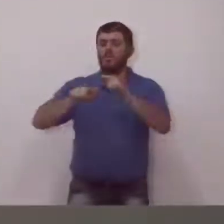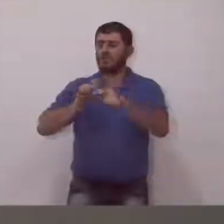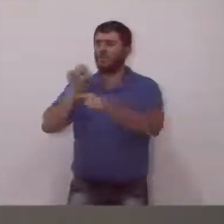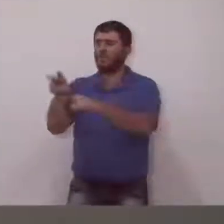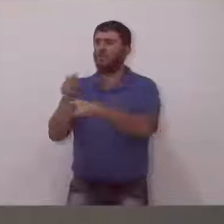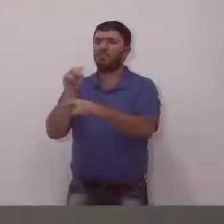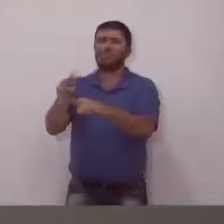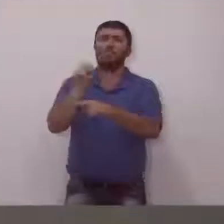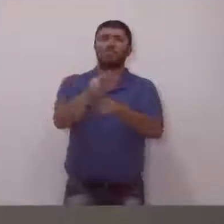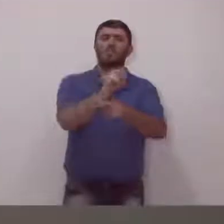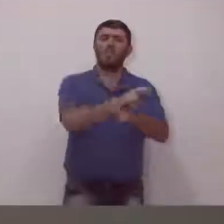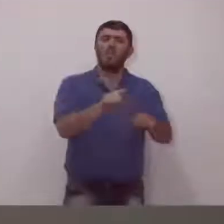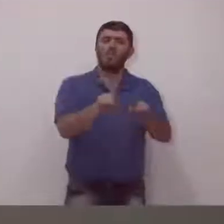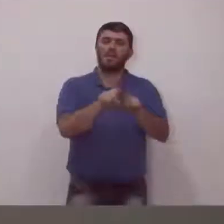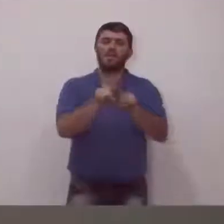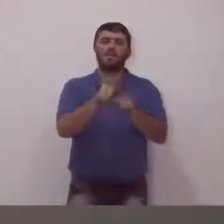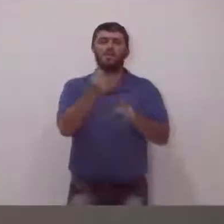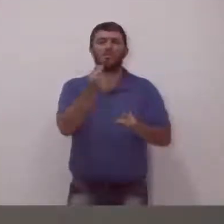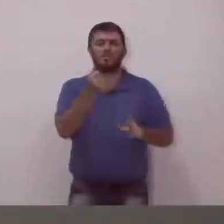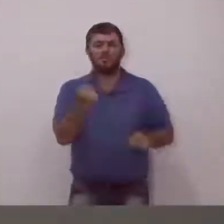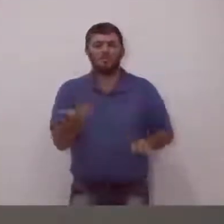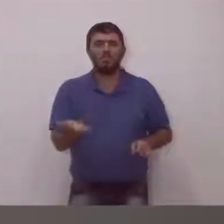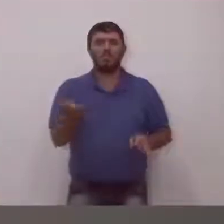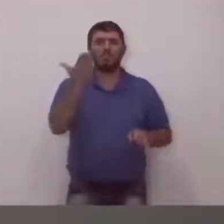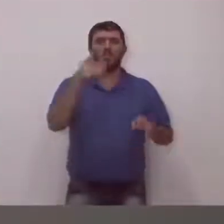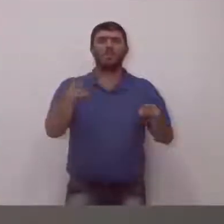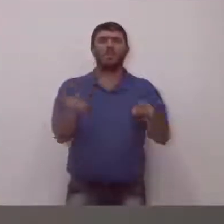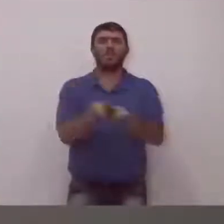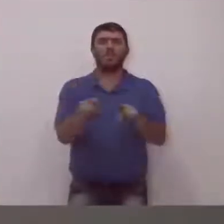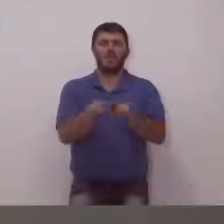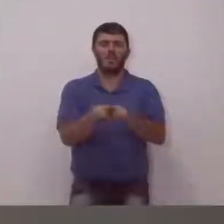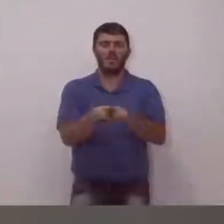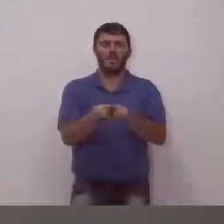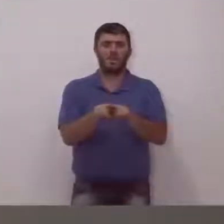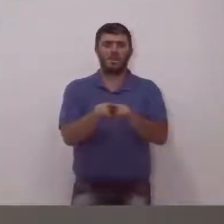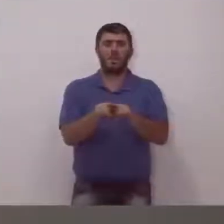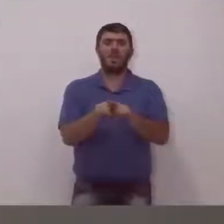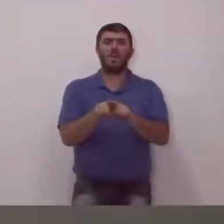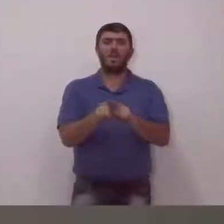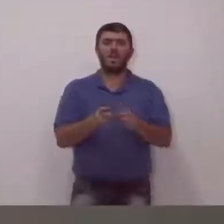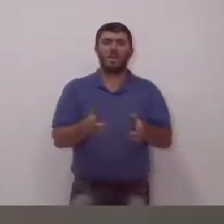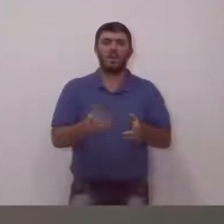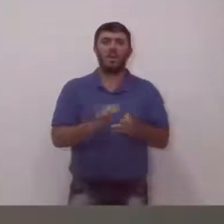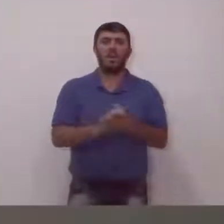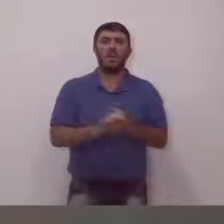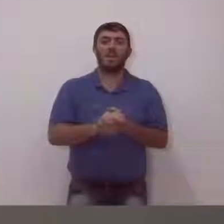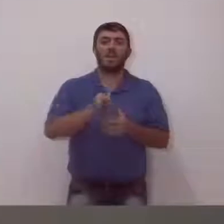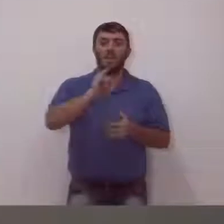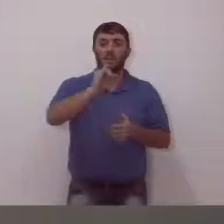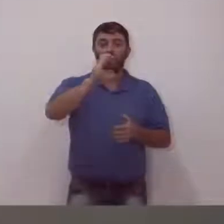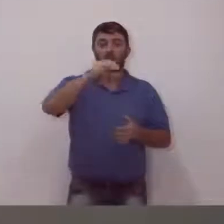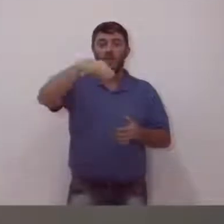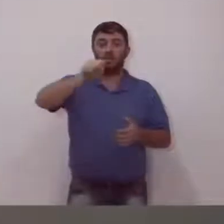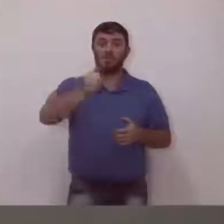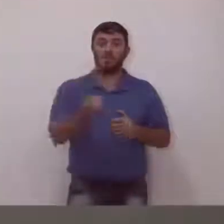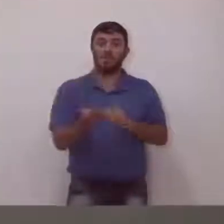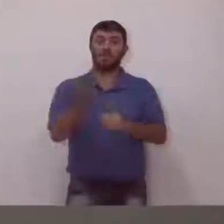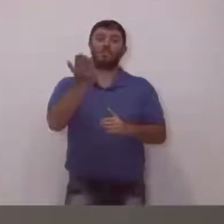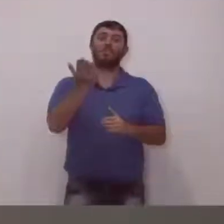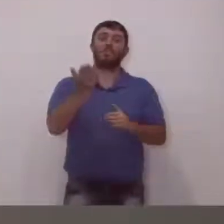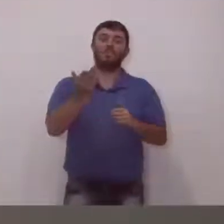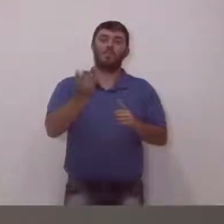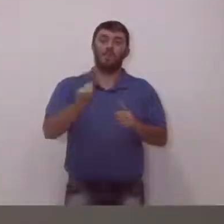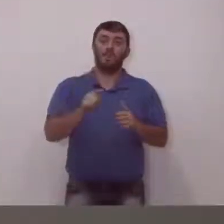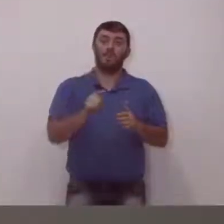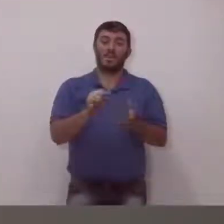município também, uma vez que a maior renda do município ainda acaba sendo o ICMS vindo do Estado. E